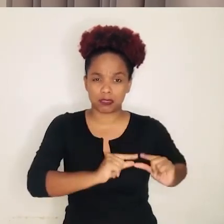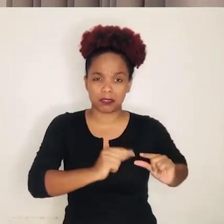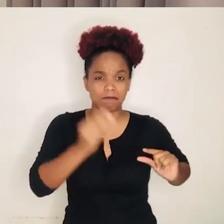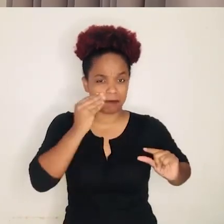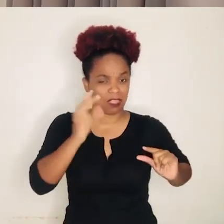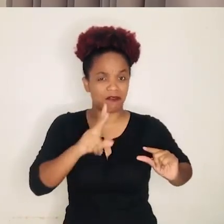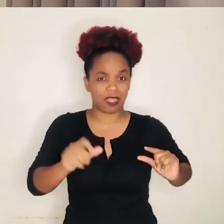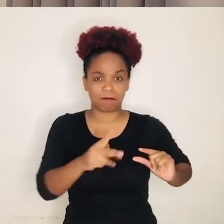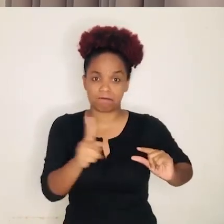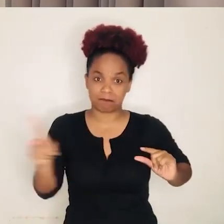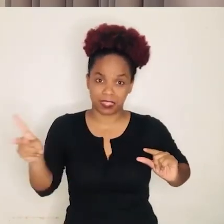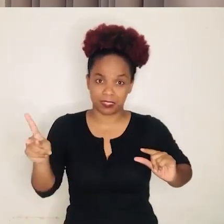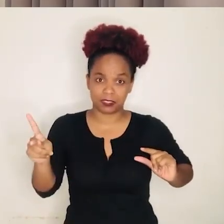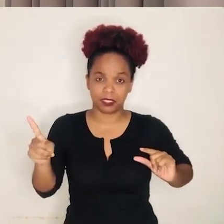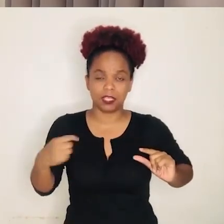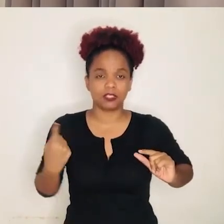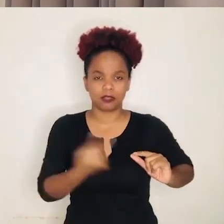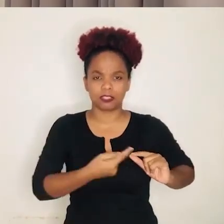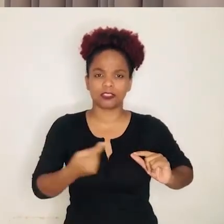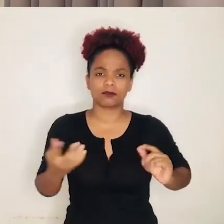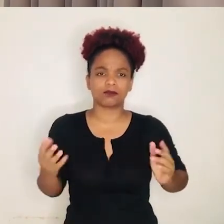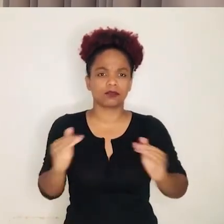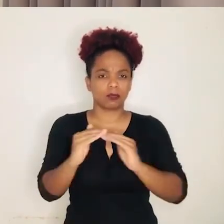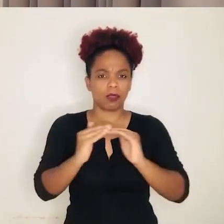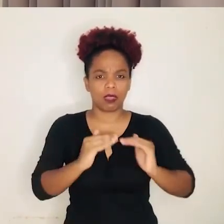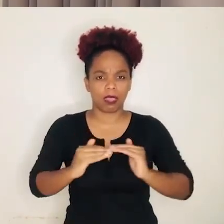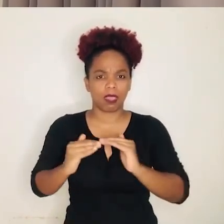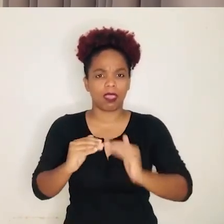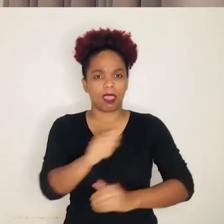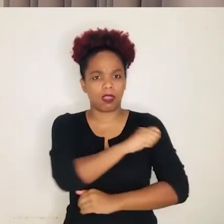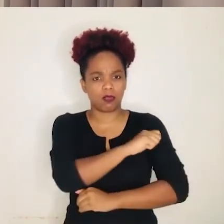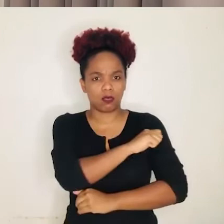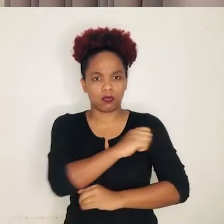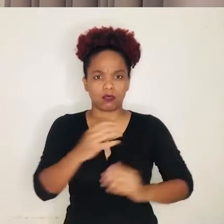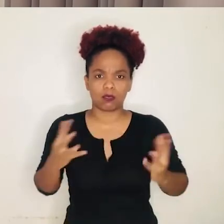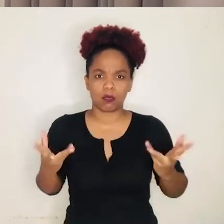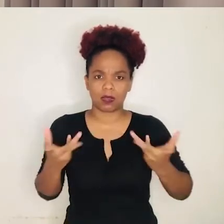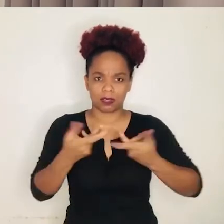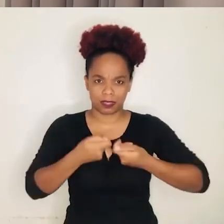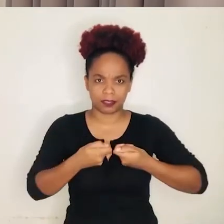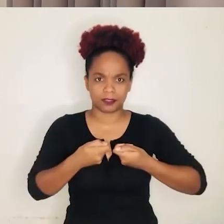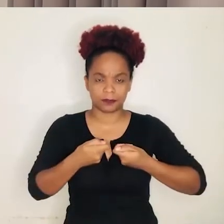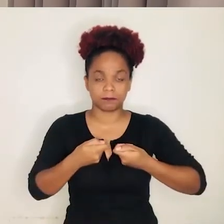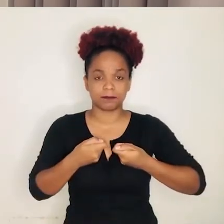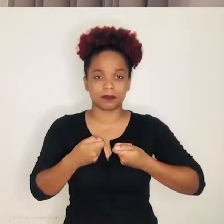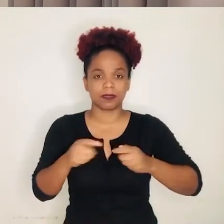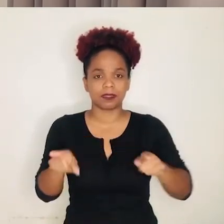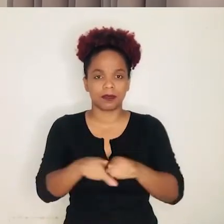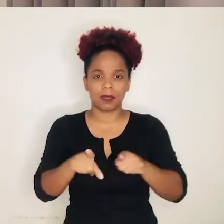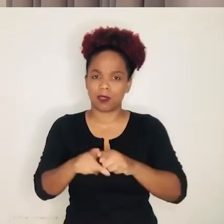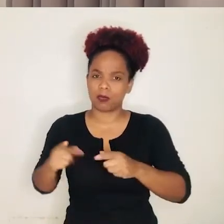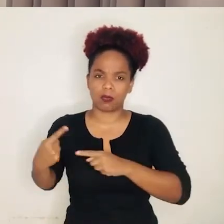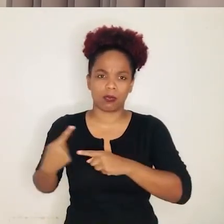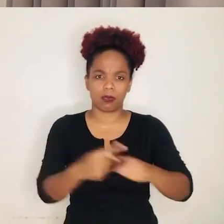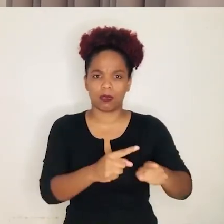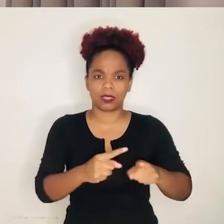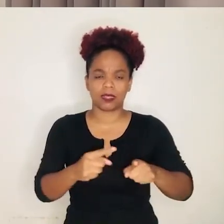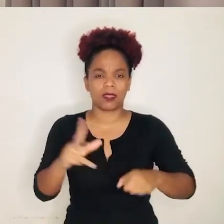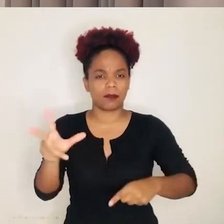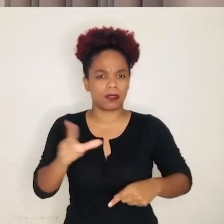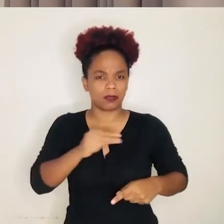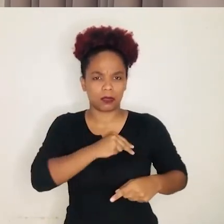Vamos ter que pensar e regulamentar o custo aluno-qualidade. E enfrentar a regulamentação da meritocracia